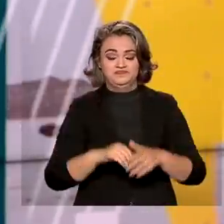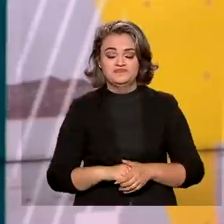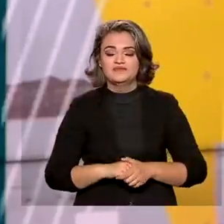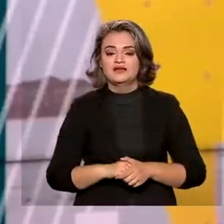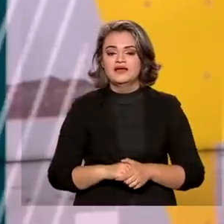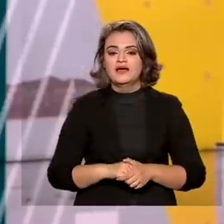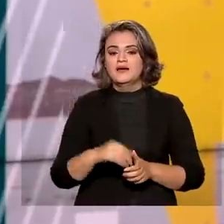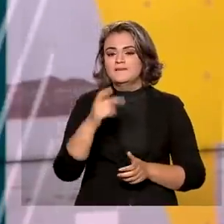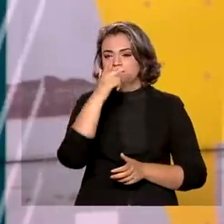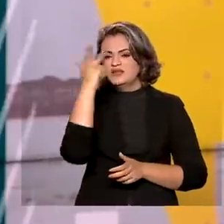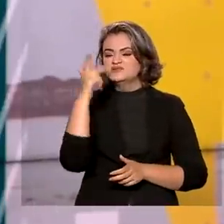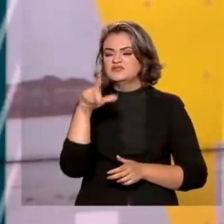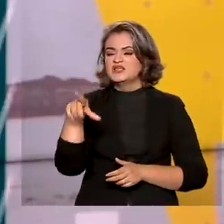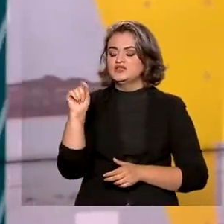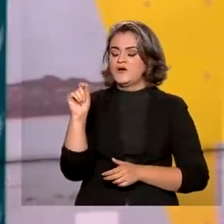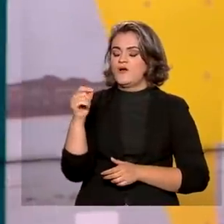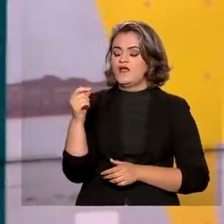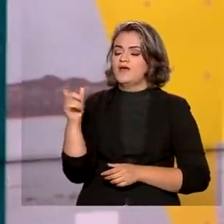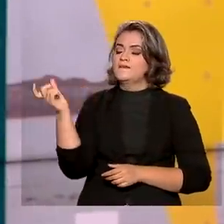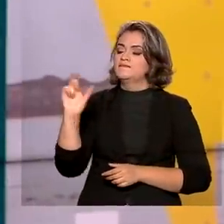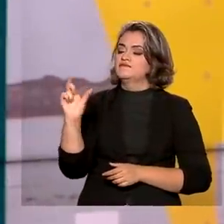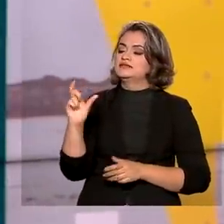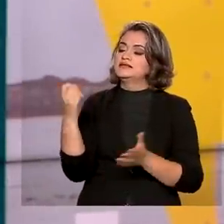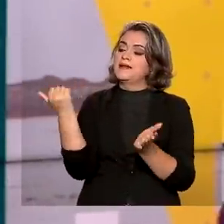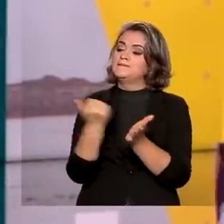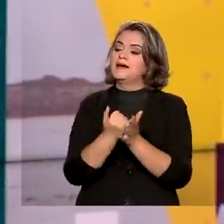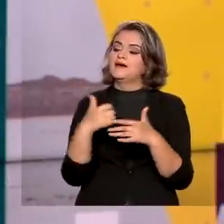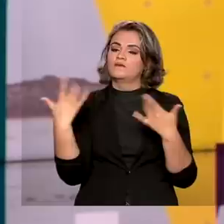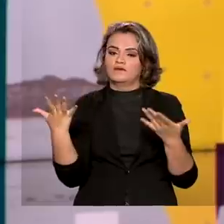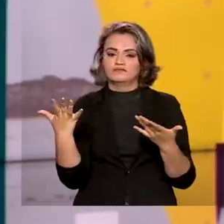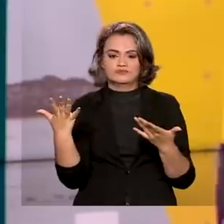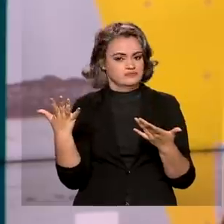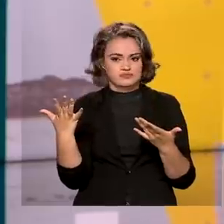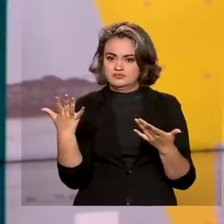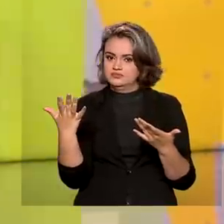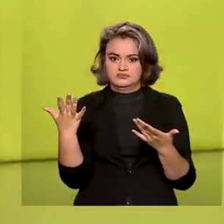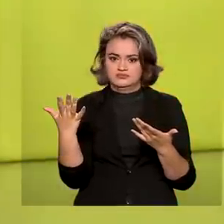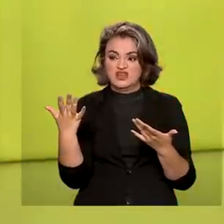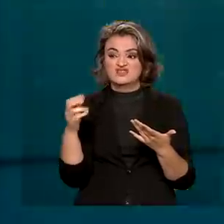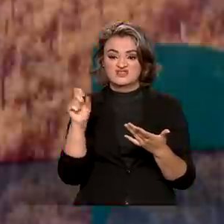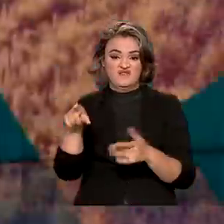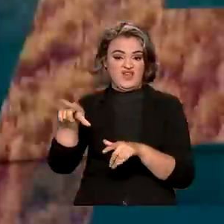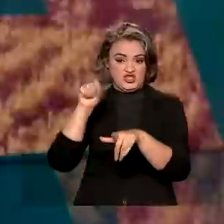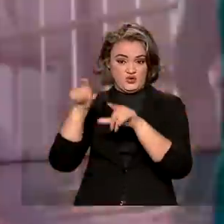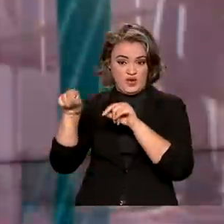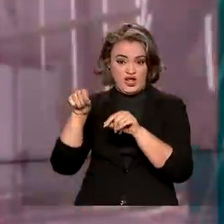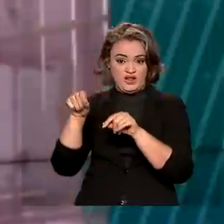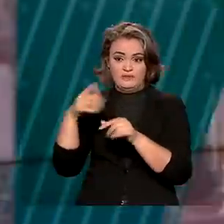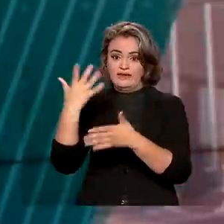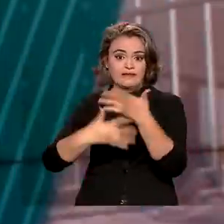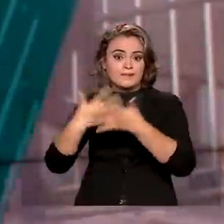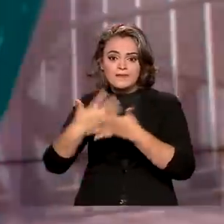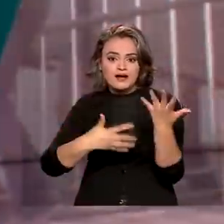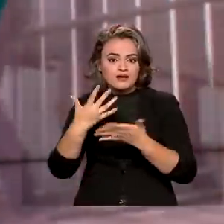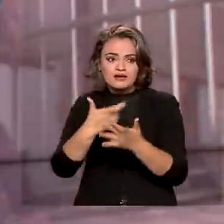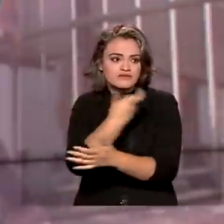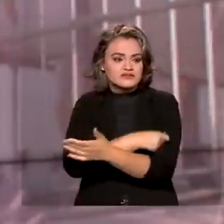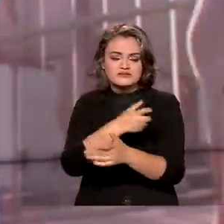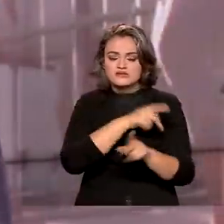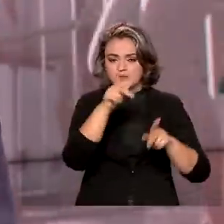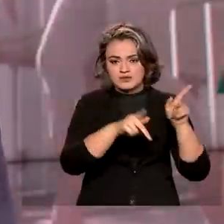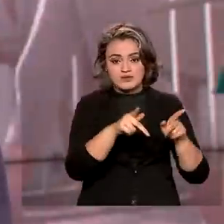Pessoas que tentam escolher que tipo de imunizante tomar contra a covid-19 estão atrapalhando a vacinação no Brasil.